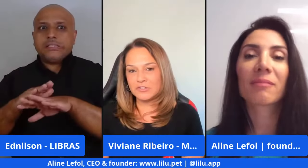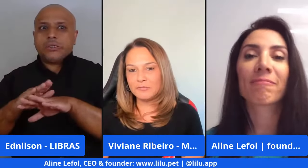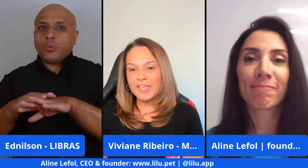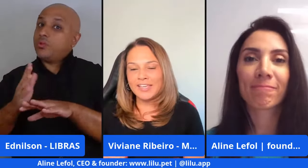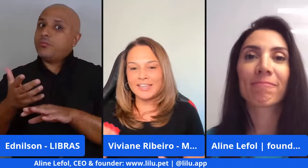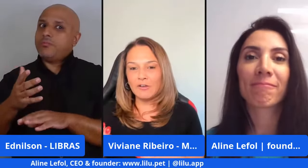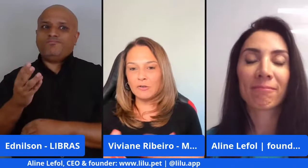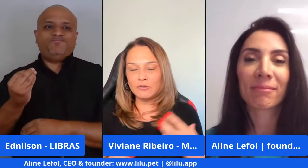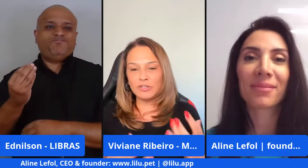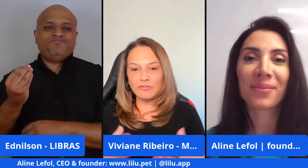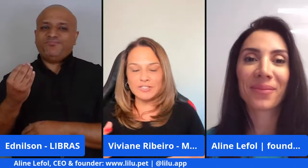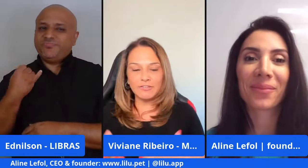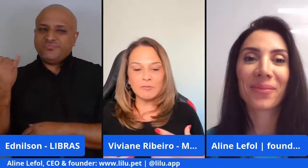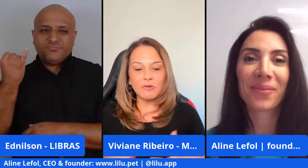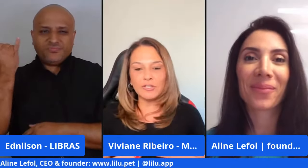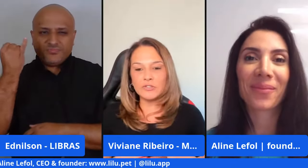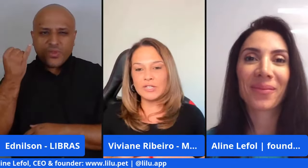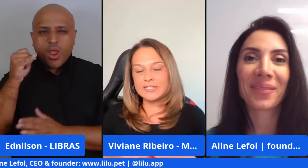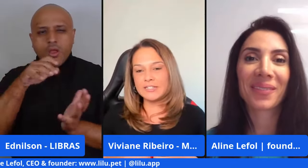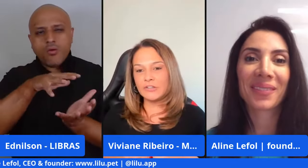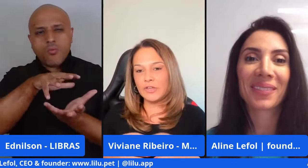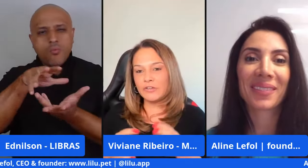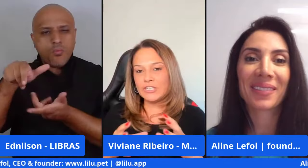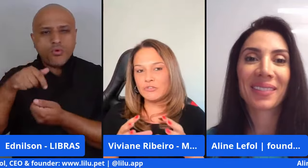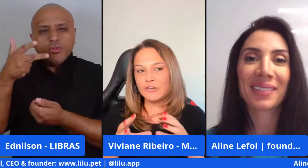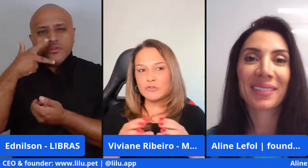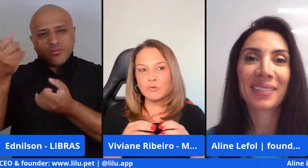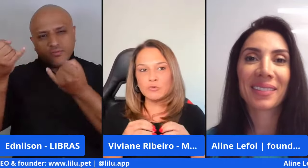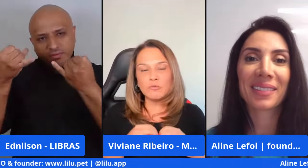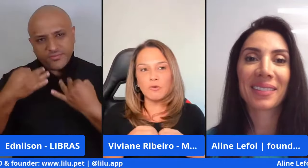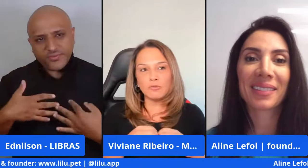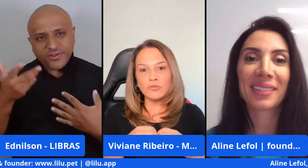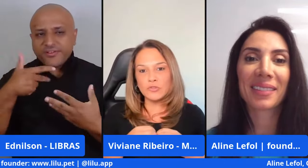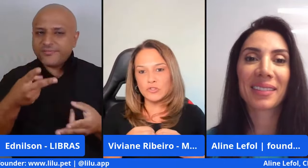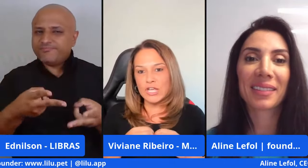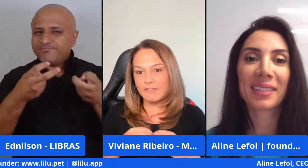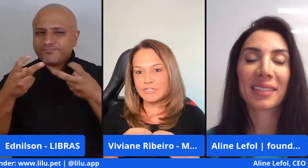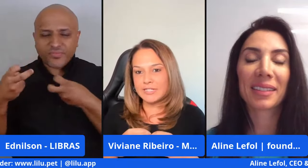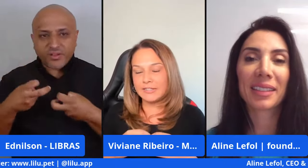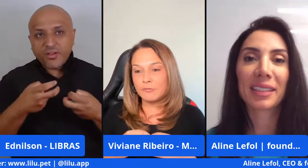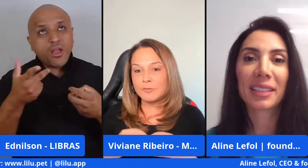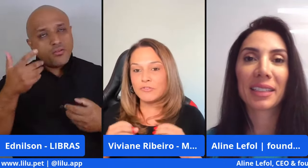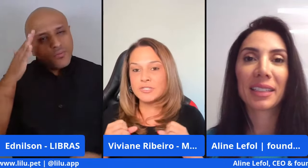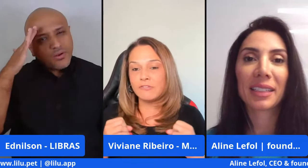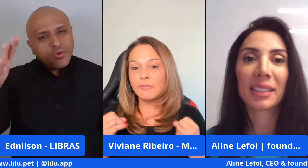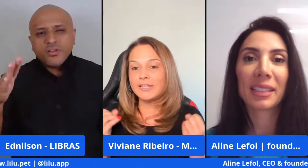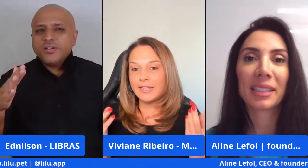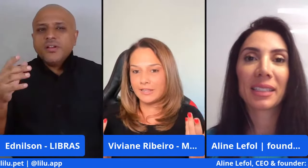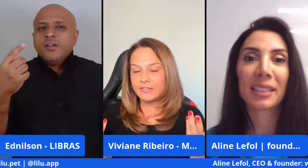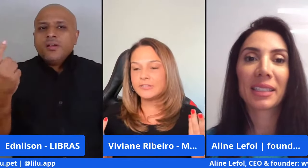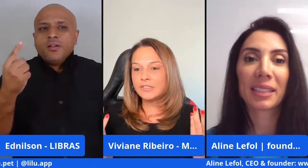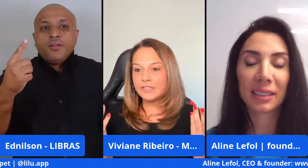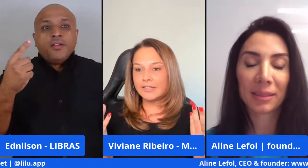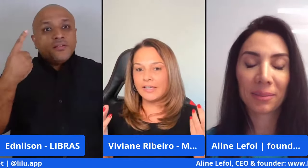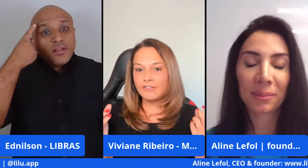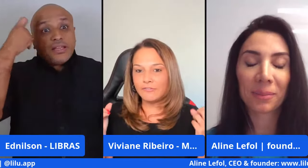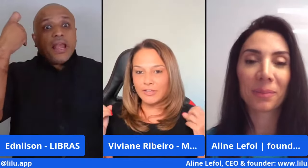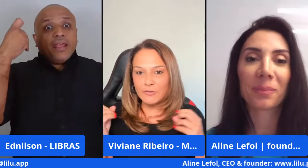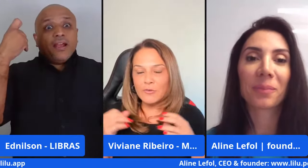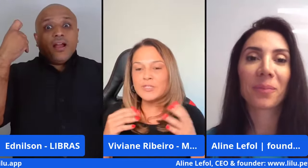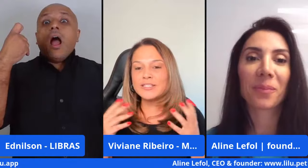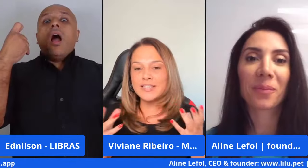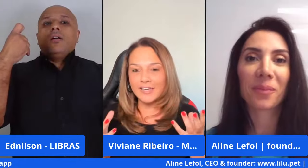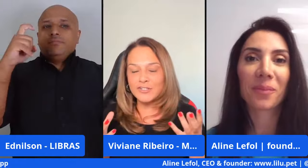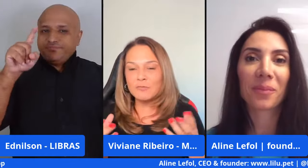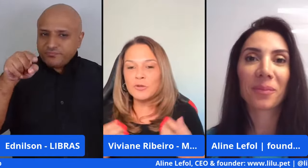importante. E aqui, ao longo do que você veio me contextualizando, eu identifiquei alguns pontos chaves, né? Então, primeiro, você teve uma ideia, né?